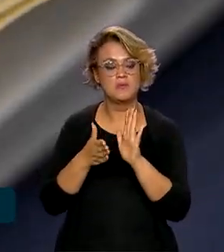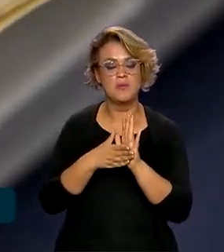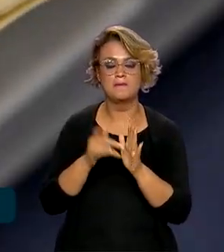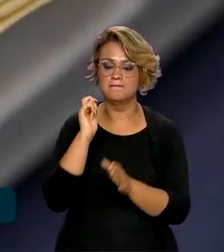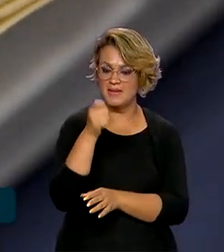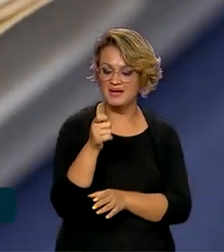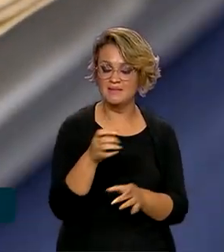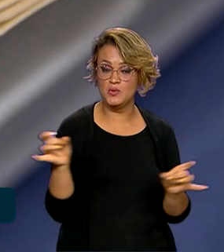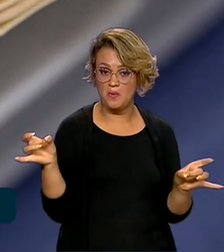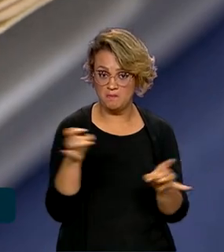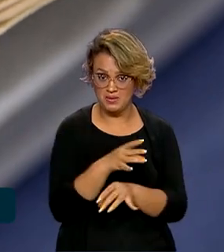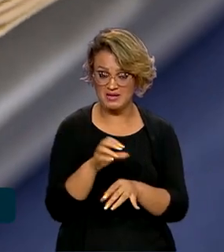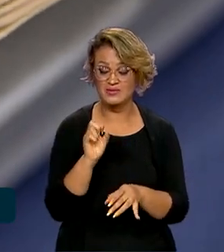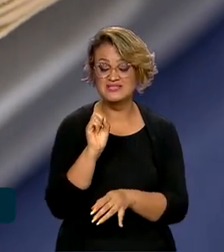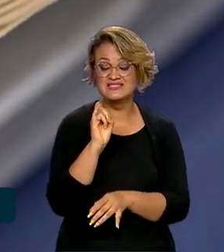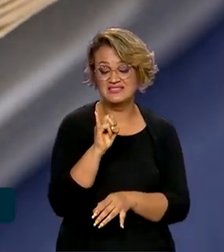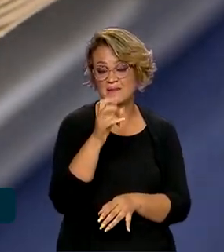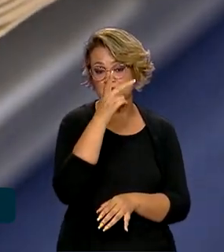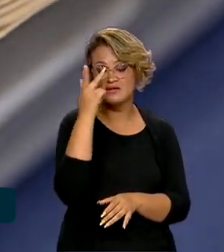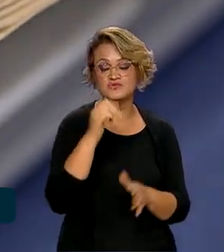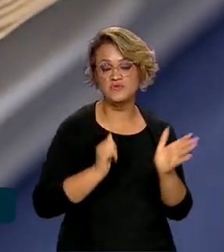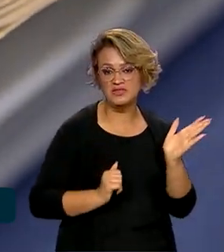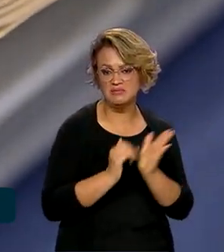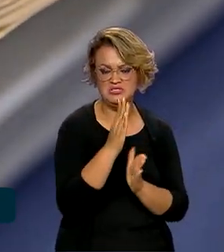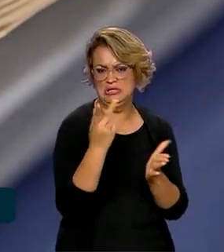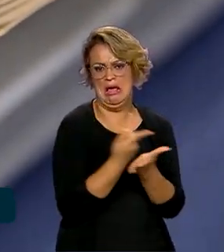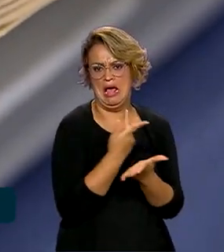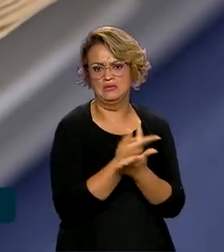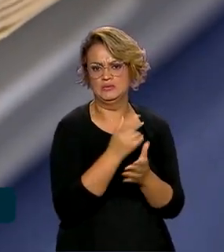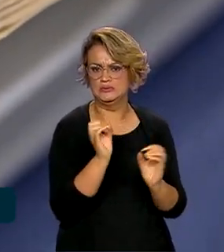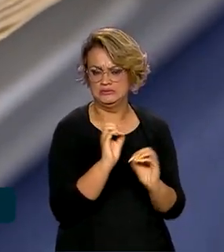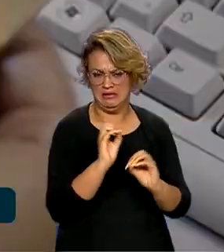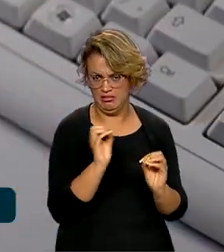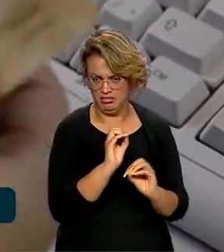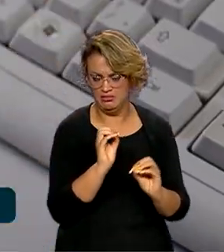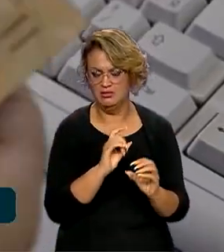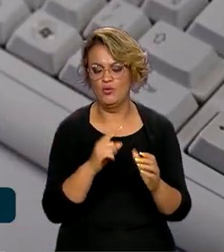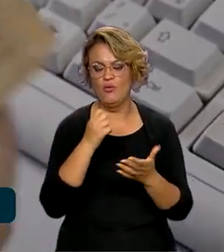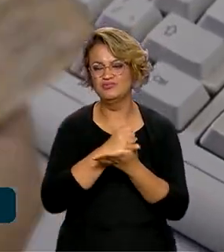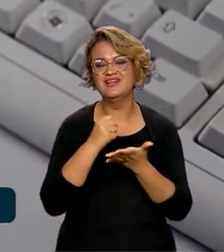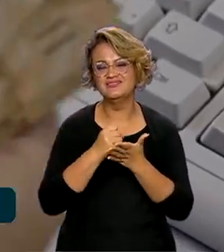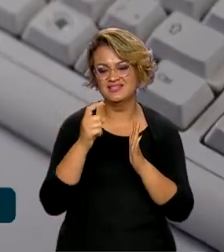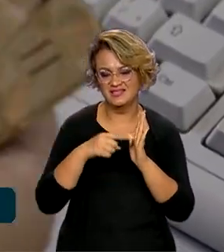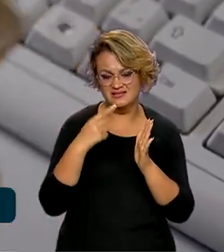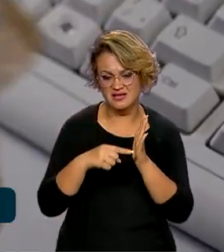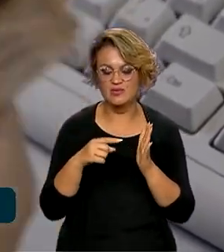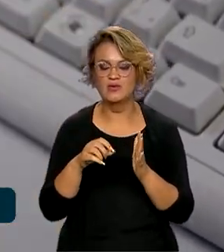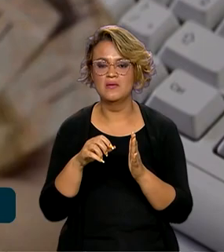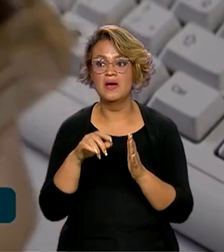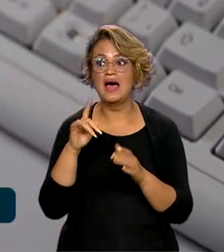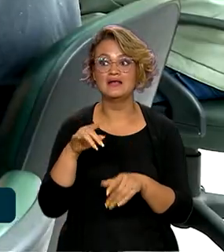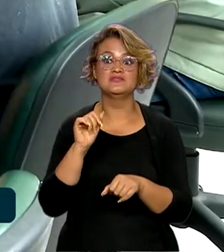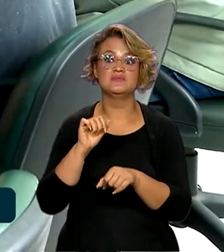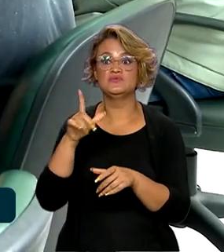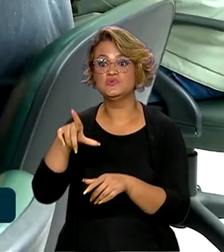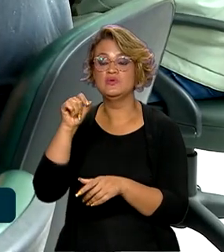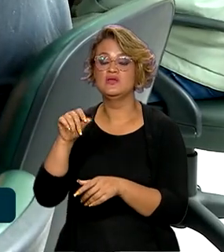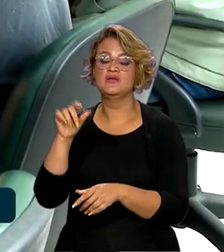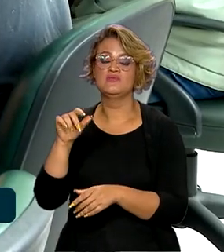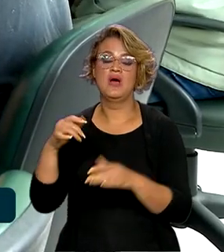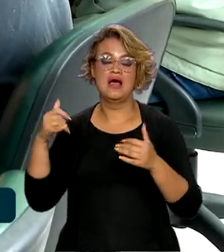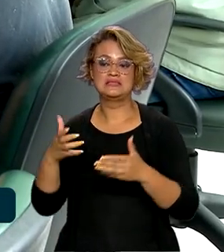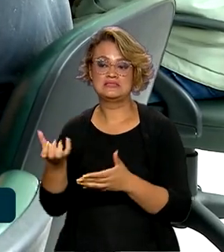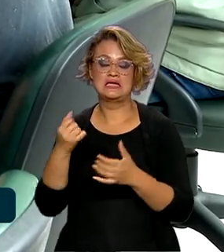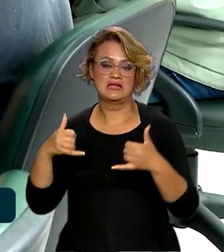pagamento integral do fundo de garantia em caso de rescisão trabalhista para quem aderiu ao saque-aniversário. Na